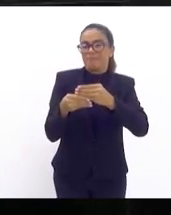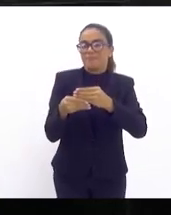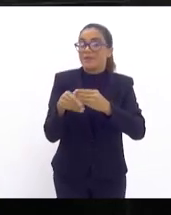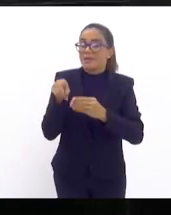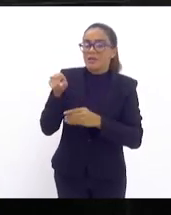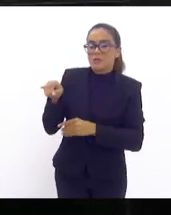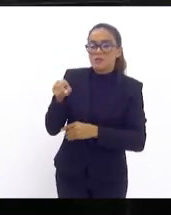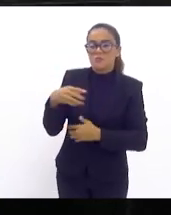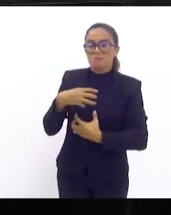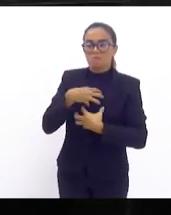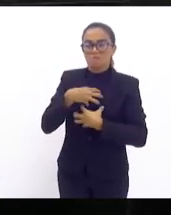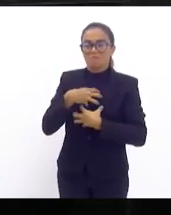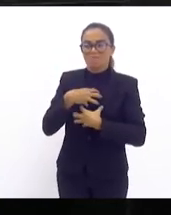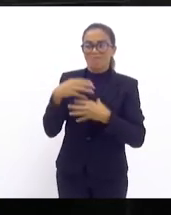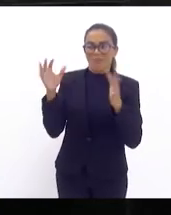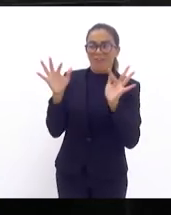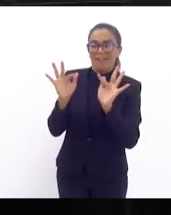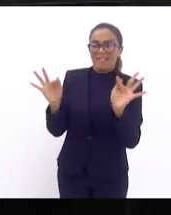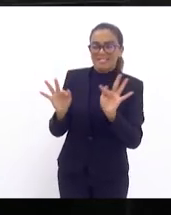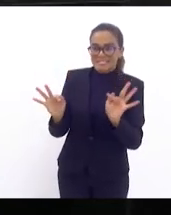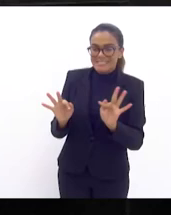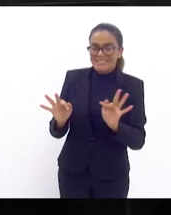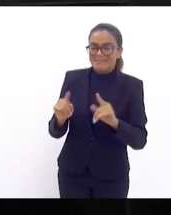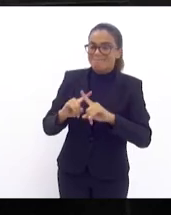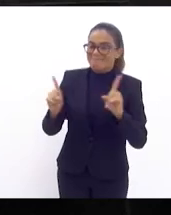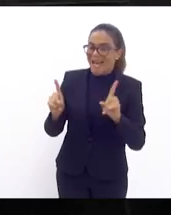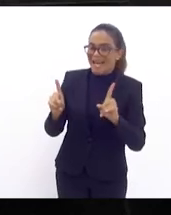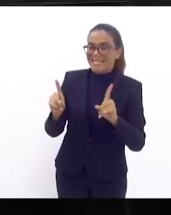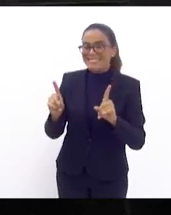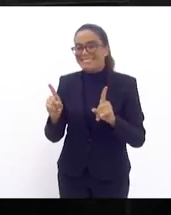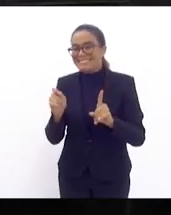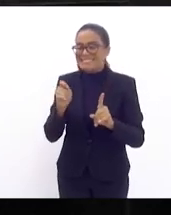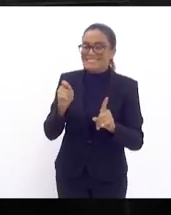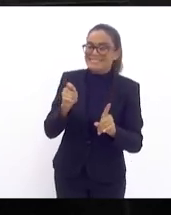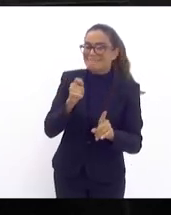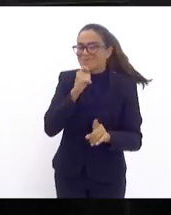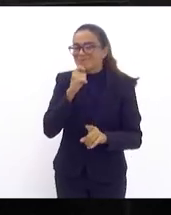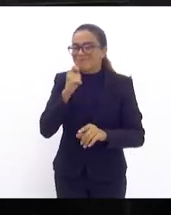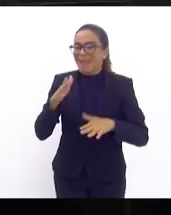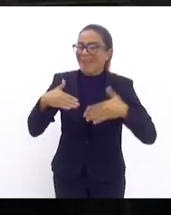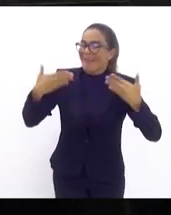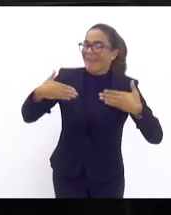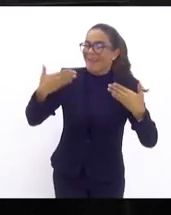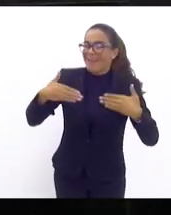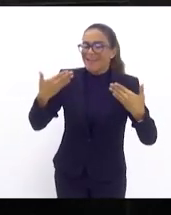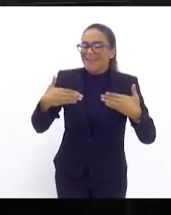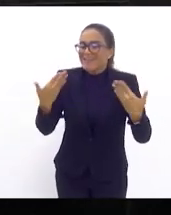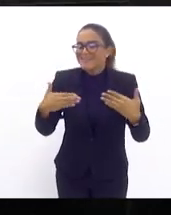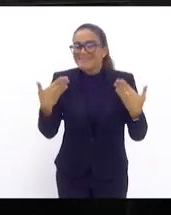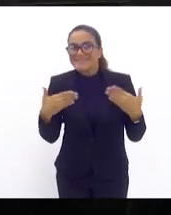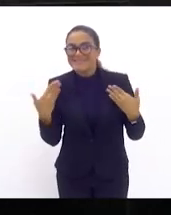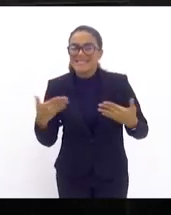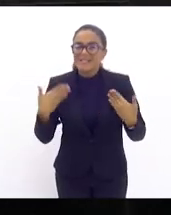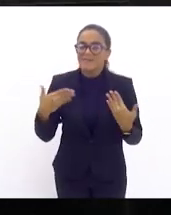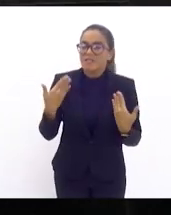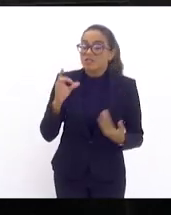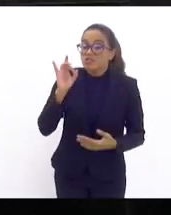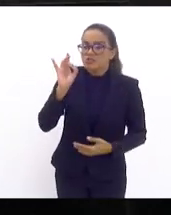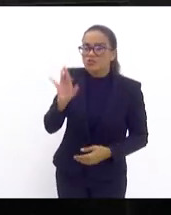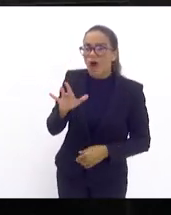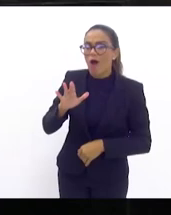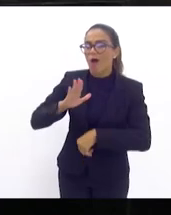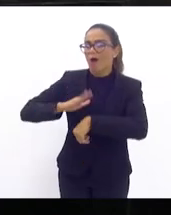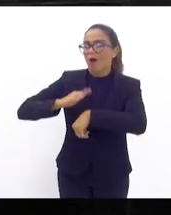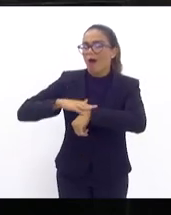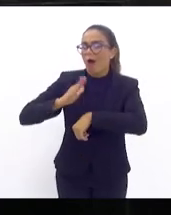me deixa feliz mas não me deixa ainda satisfeito porque satisfeito nós só vamos ficar